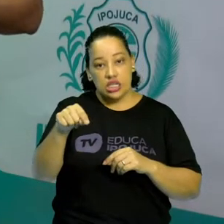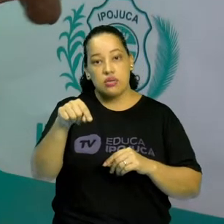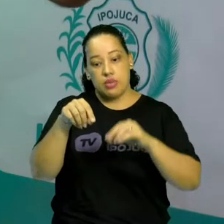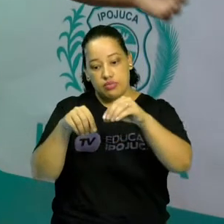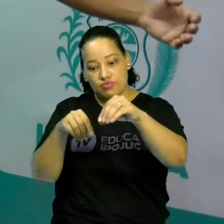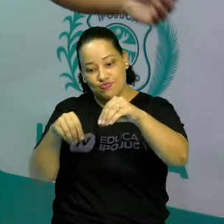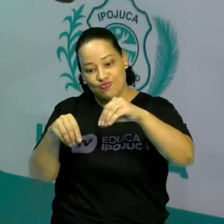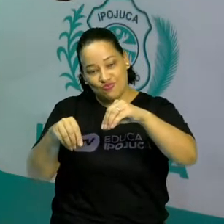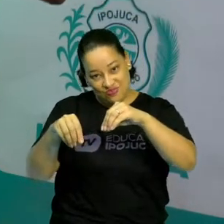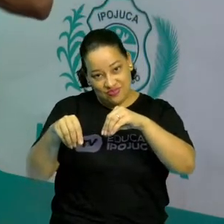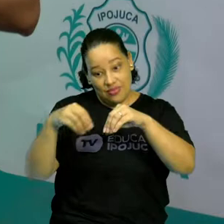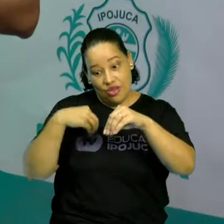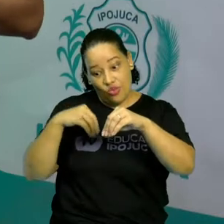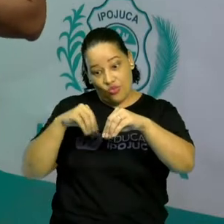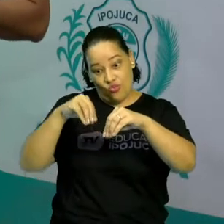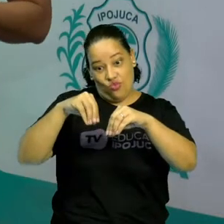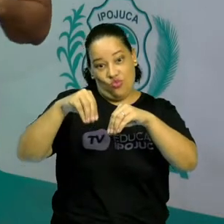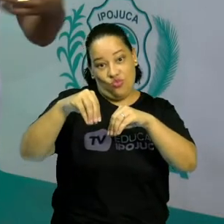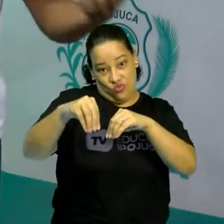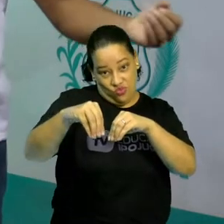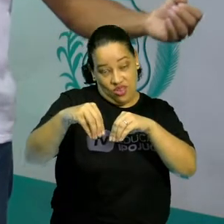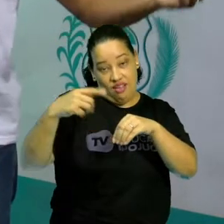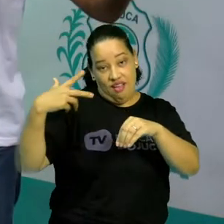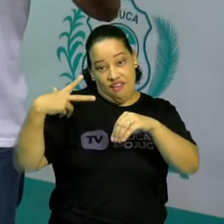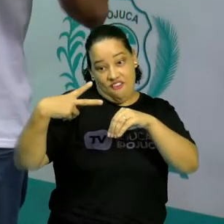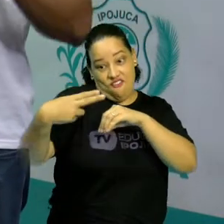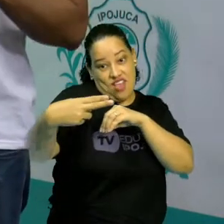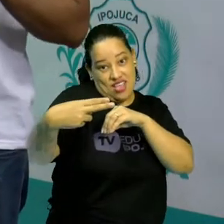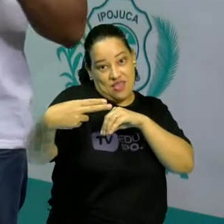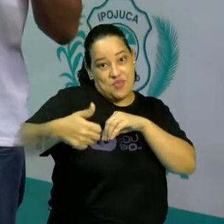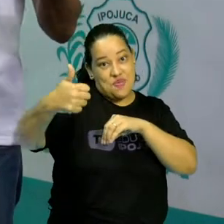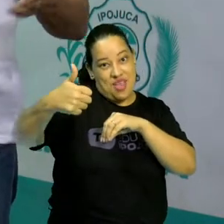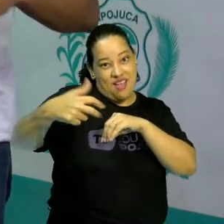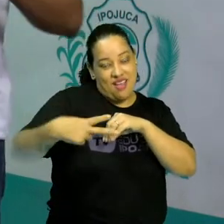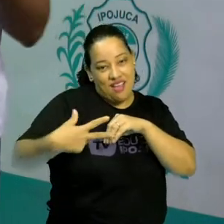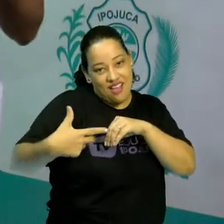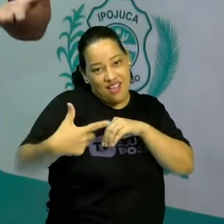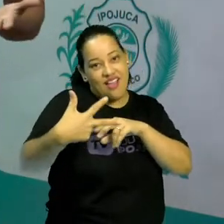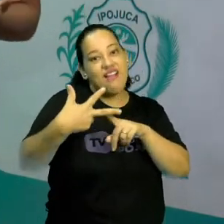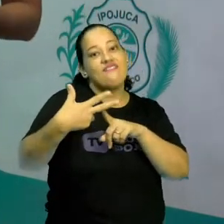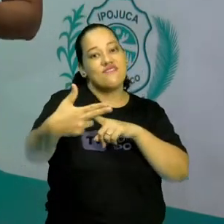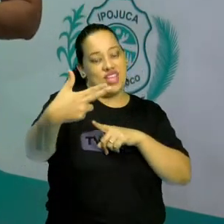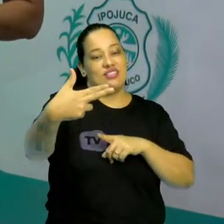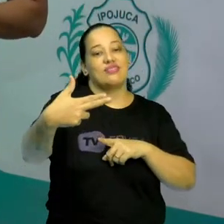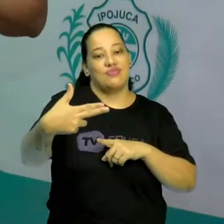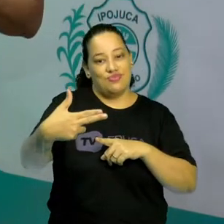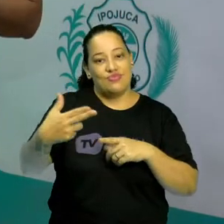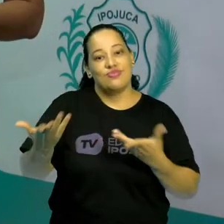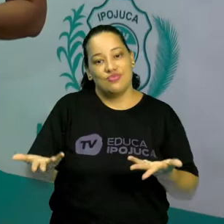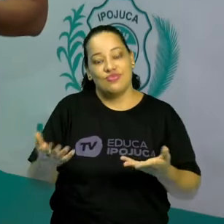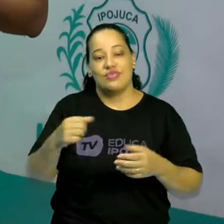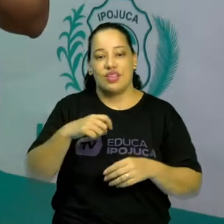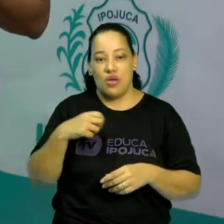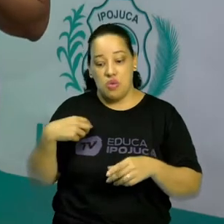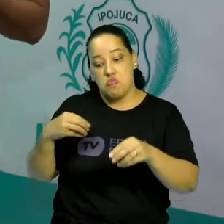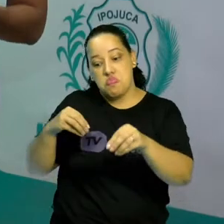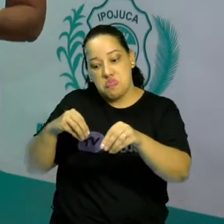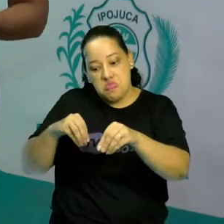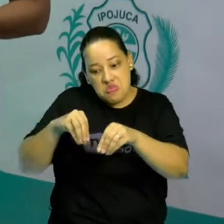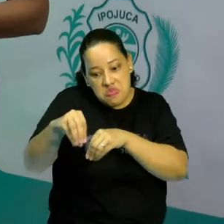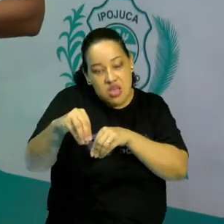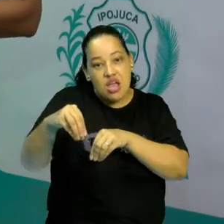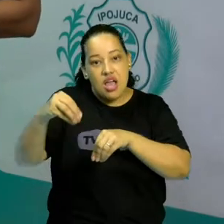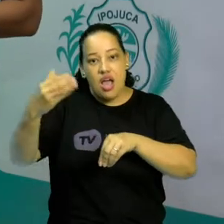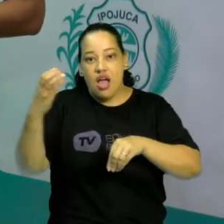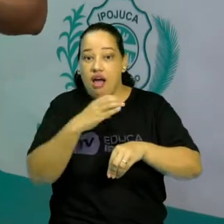percorrer todo esse caminho, né? E também chegar ao outro lado. Por isso que jogo de passagem. Quem conseguir chegar ao